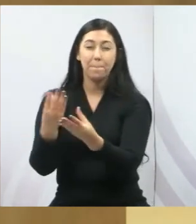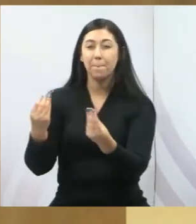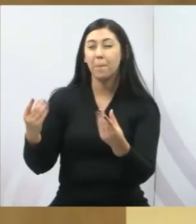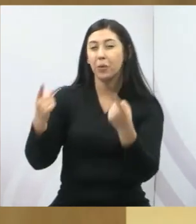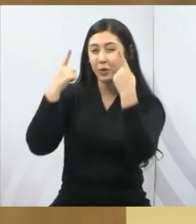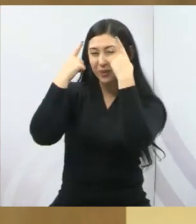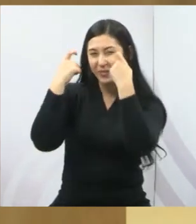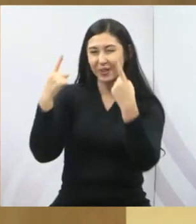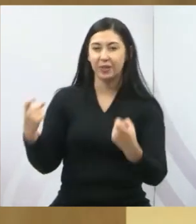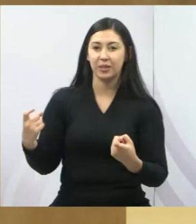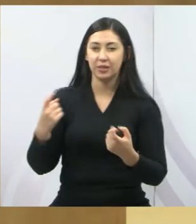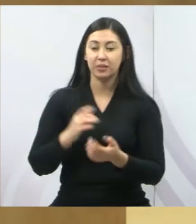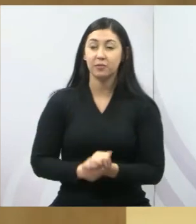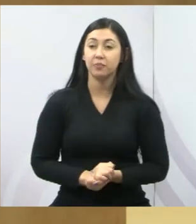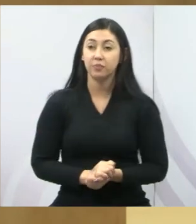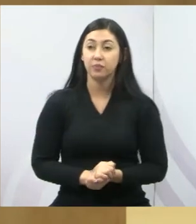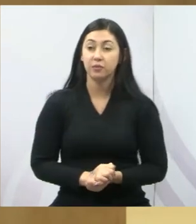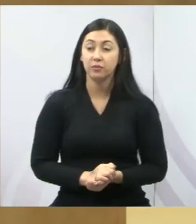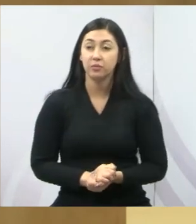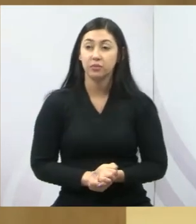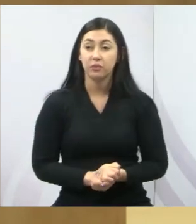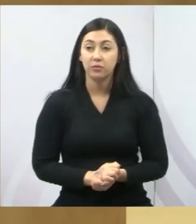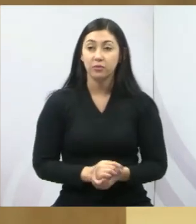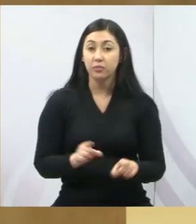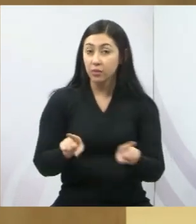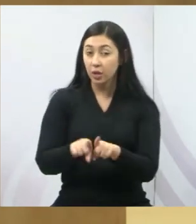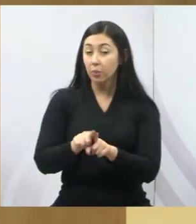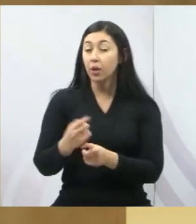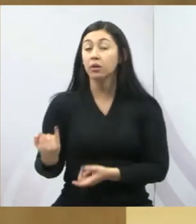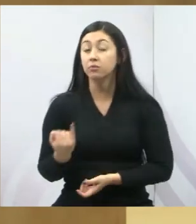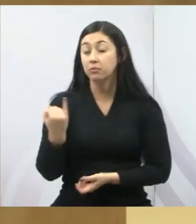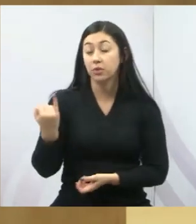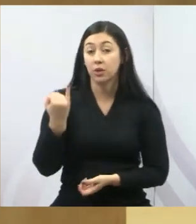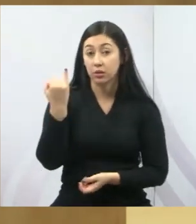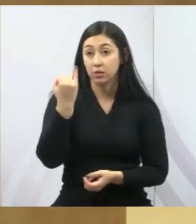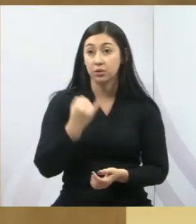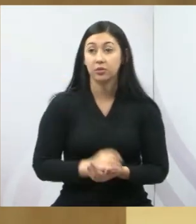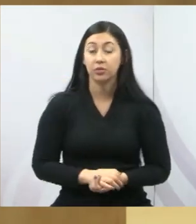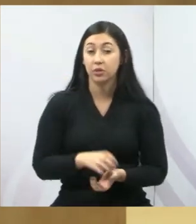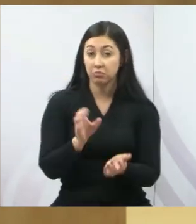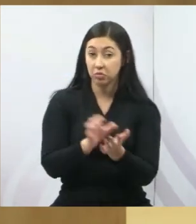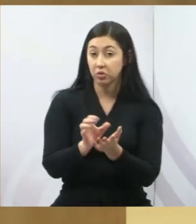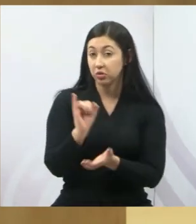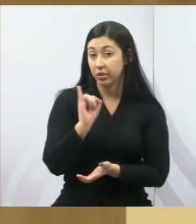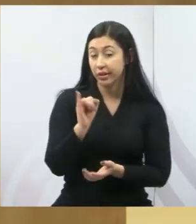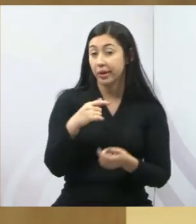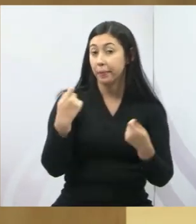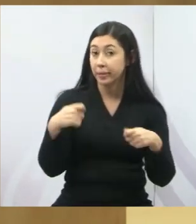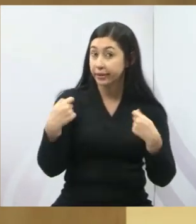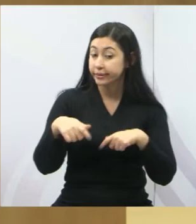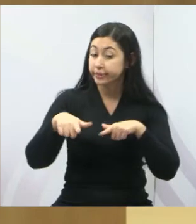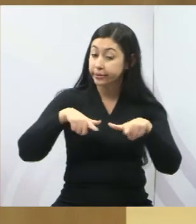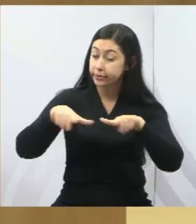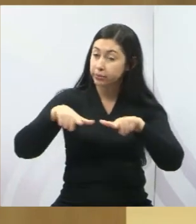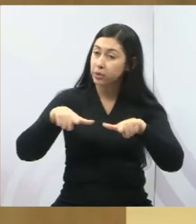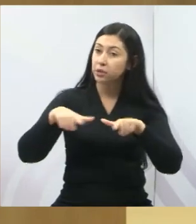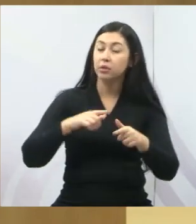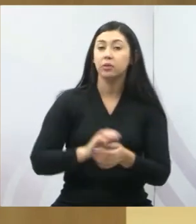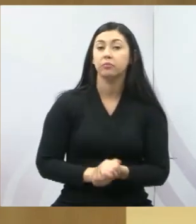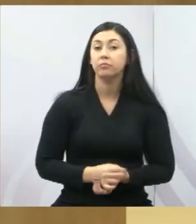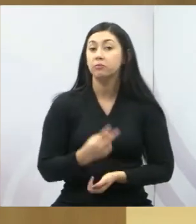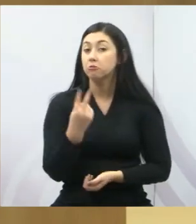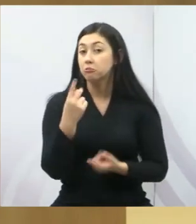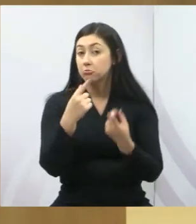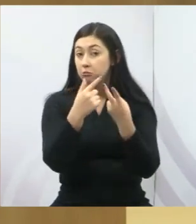questão da violência. E outra questão que eu acho extremamente importante, que a cidade precisa trabalhar, dois